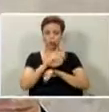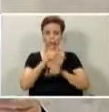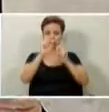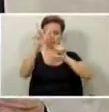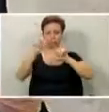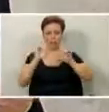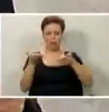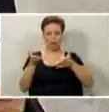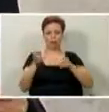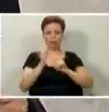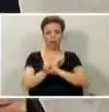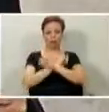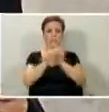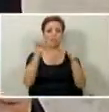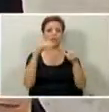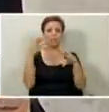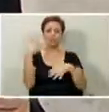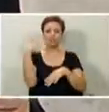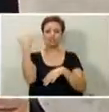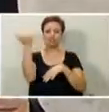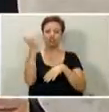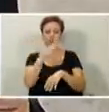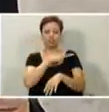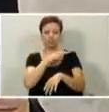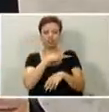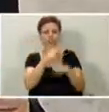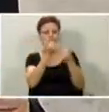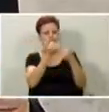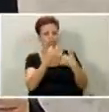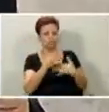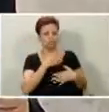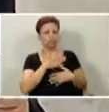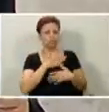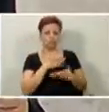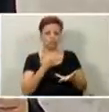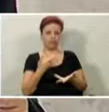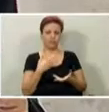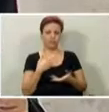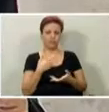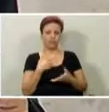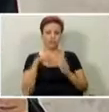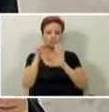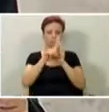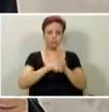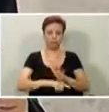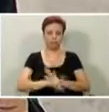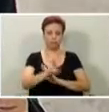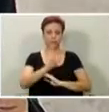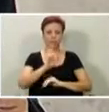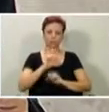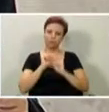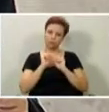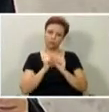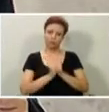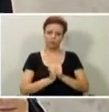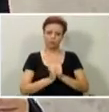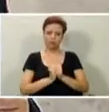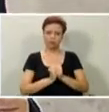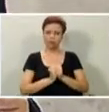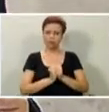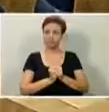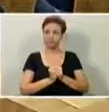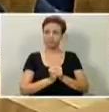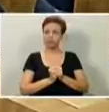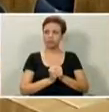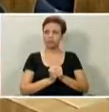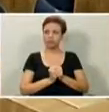de canto e me explicar todas essas questões aqui que eu estou levantando. Se vier a doutora Neves para ele, desculpe, fazer